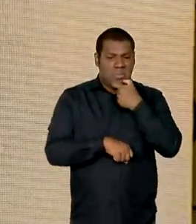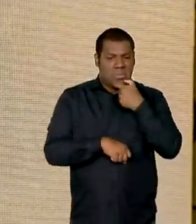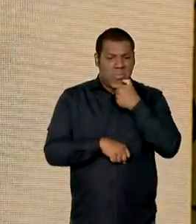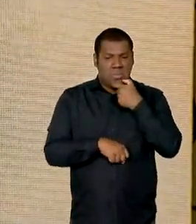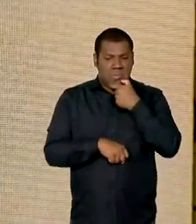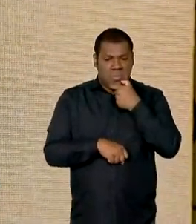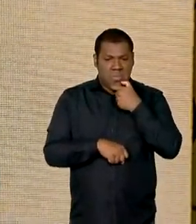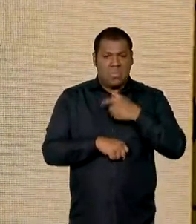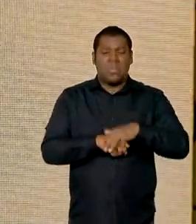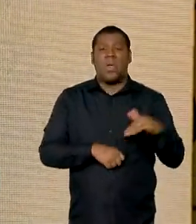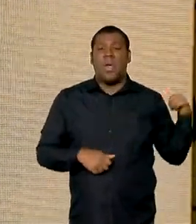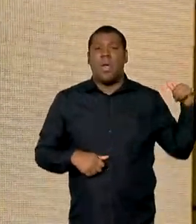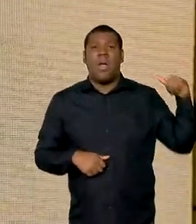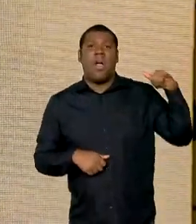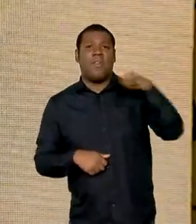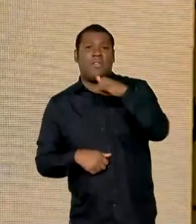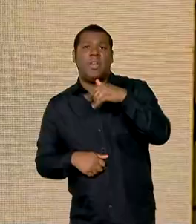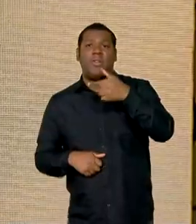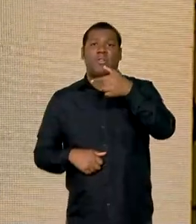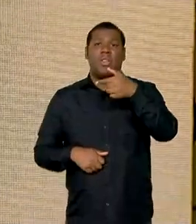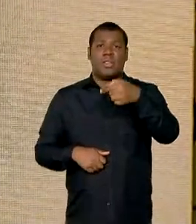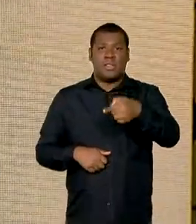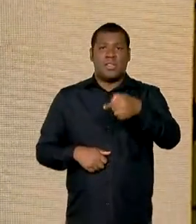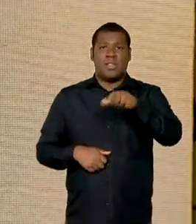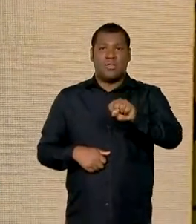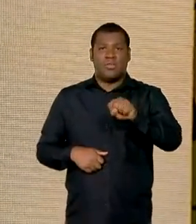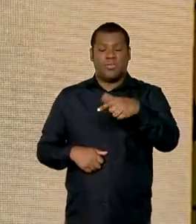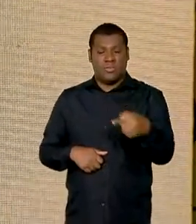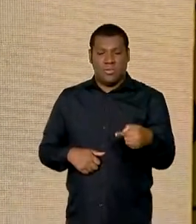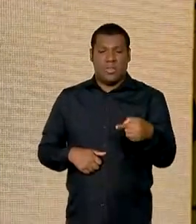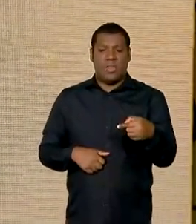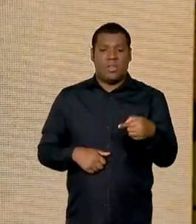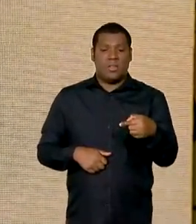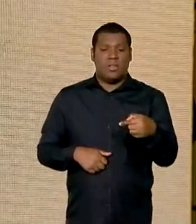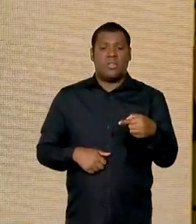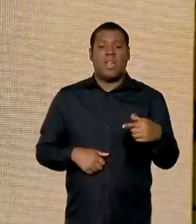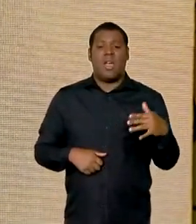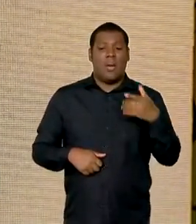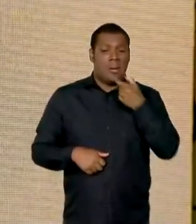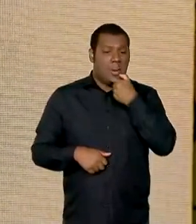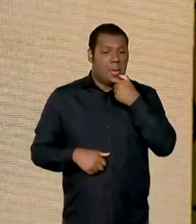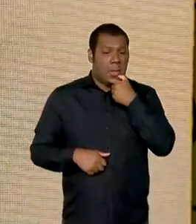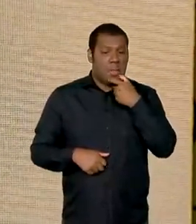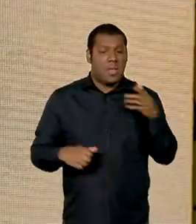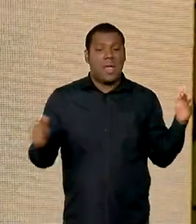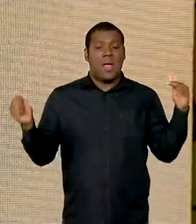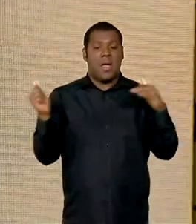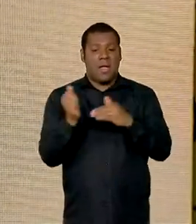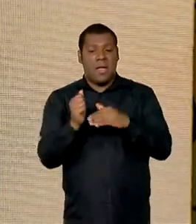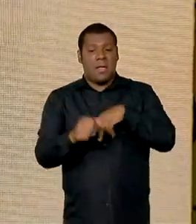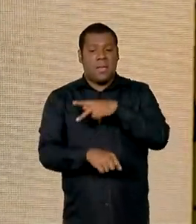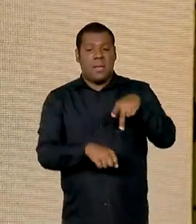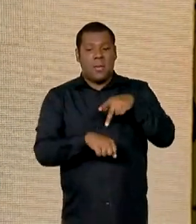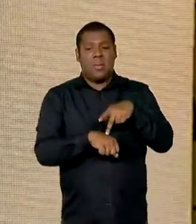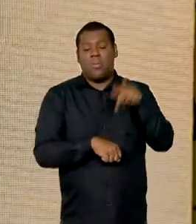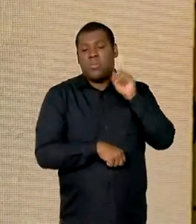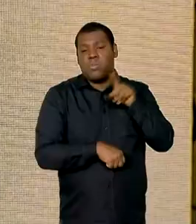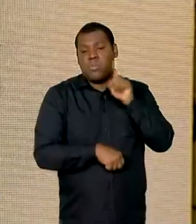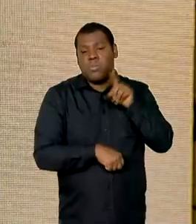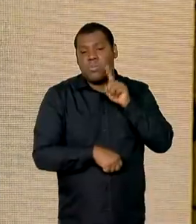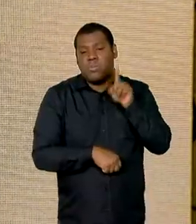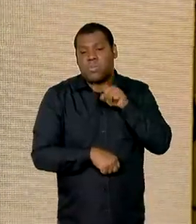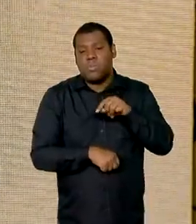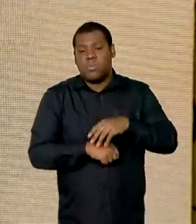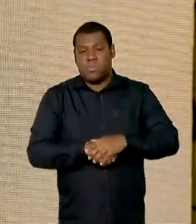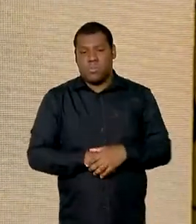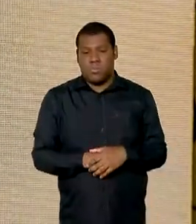787, e pousou em Nova York, da Virginia Atlantic, um Boeing